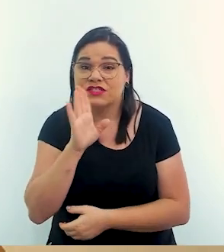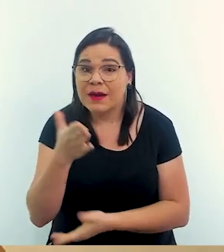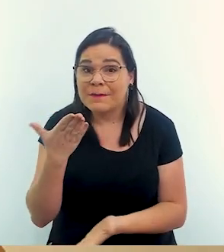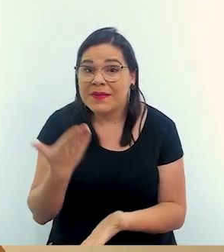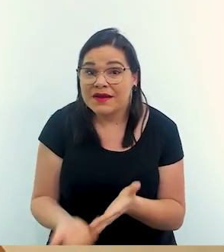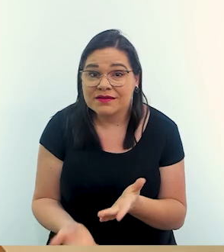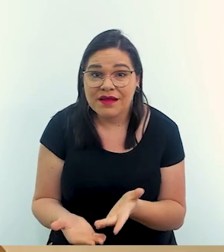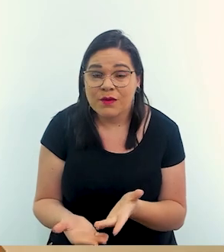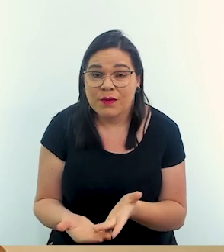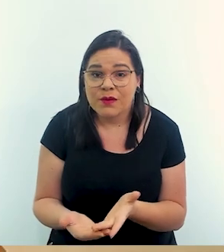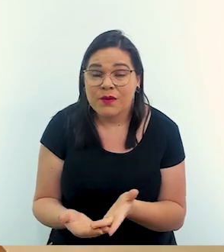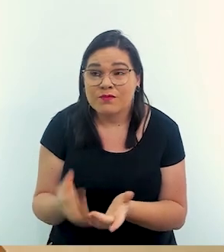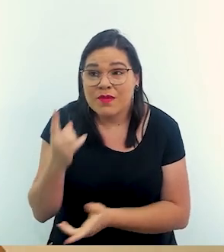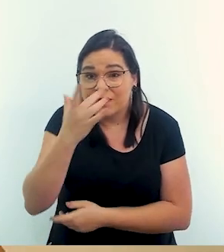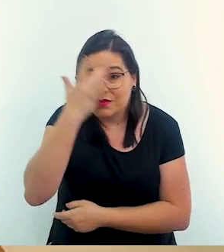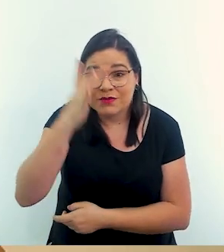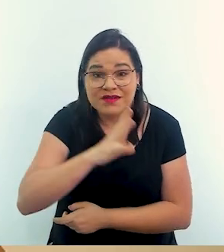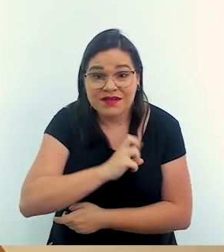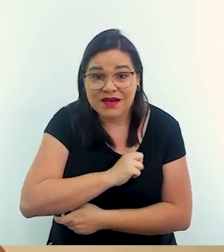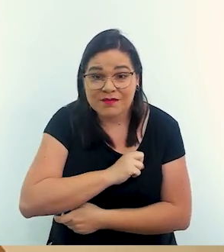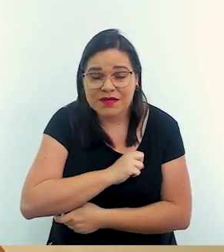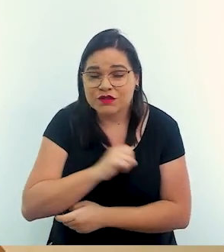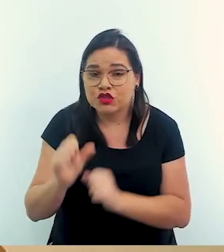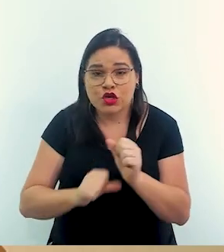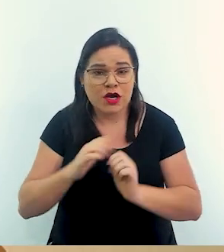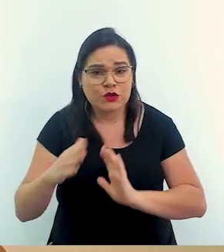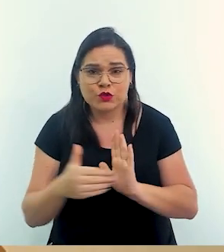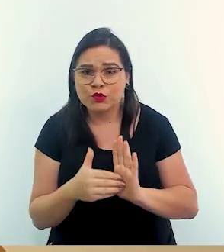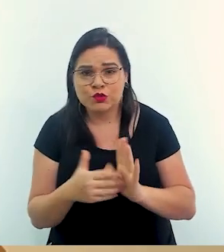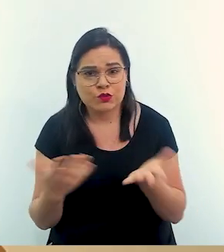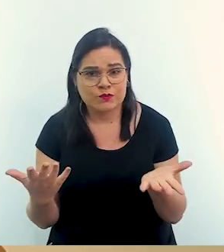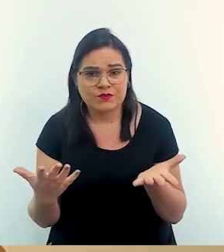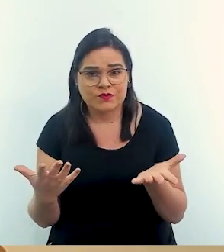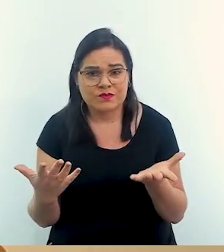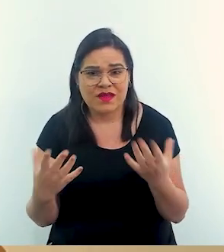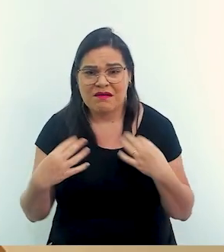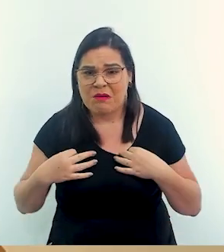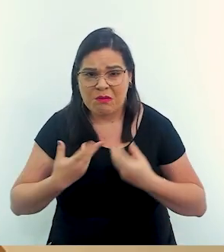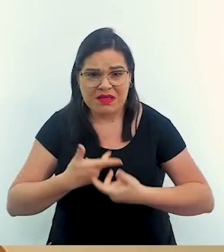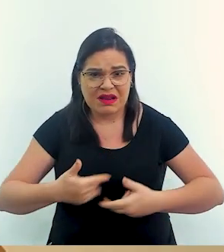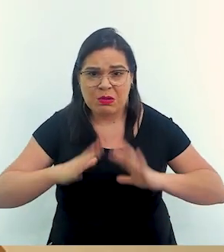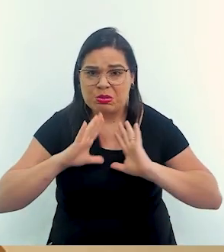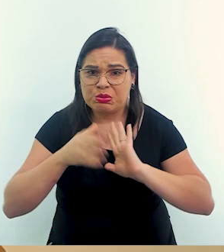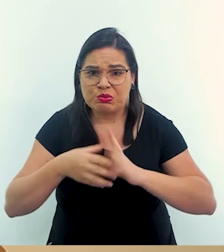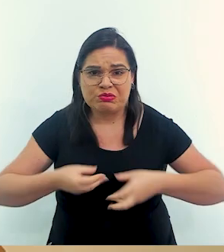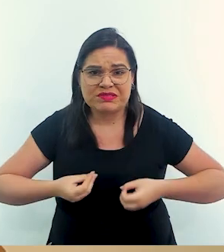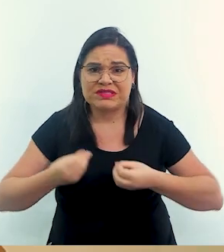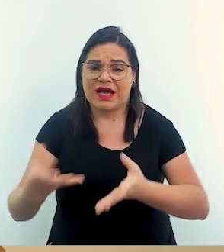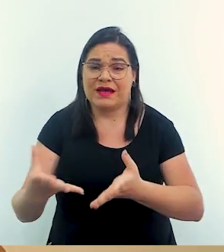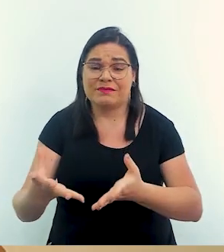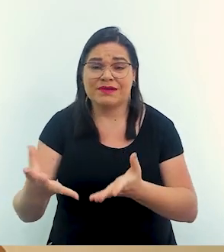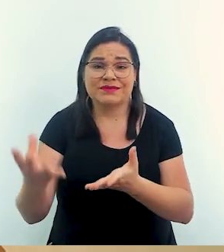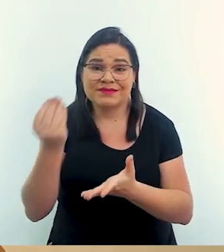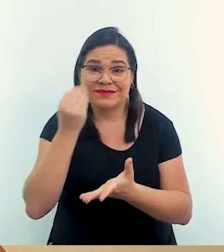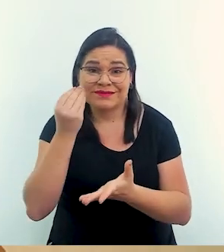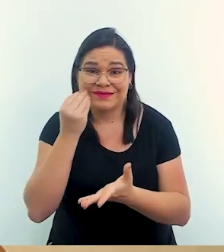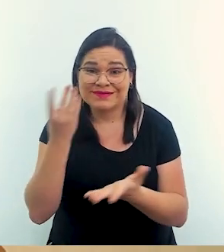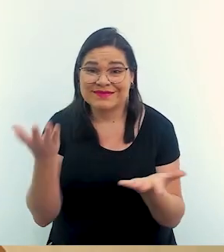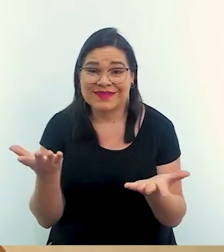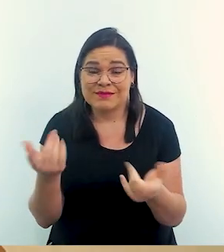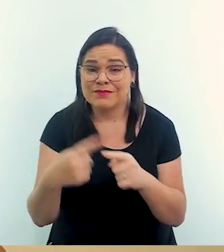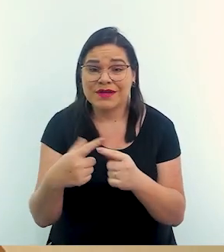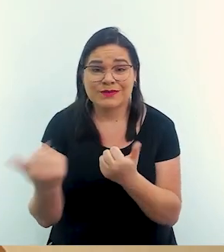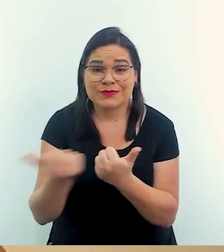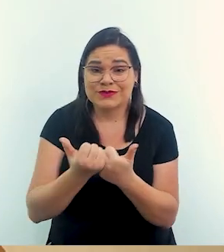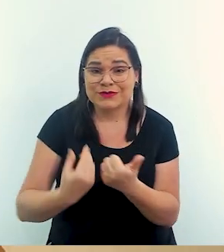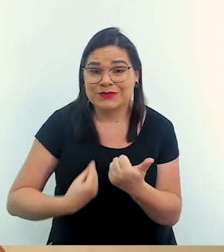ente querido trocaria tudo por conta daquilo. Com certeza. Então, a gente tem que entender que agora é a hora da gente reconstruir melhor. E como